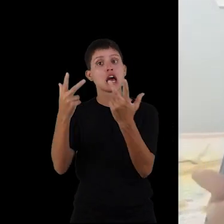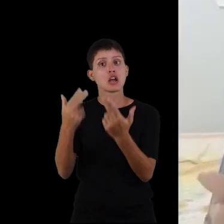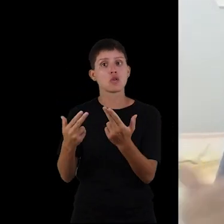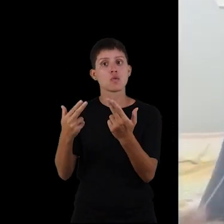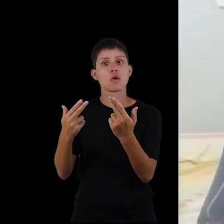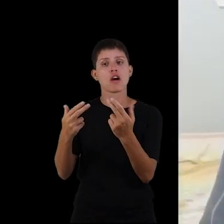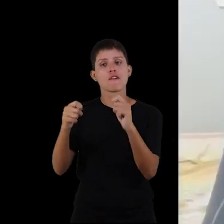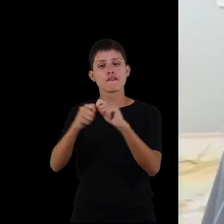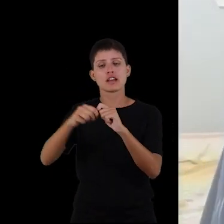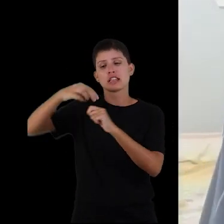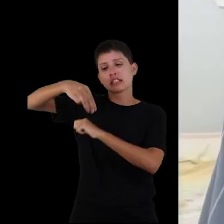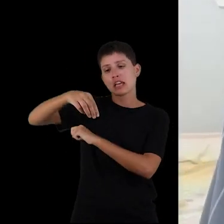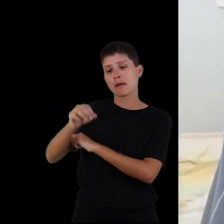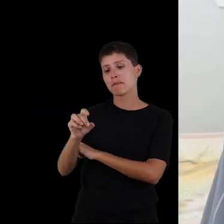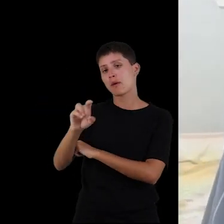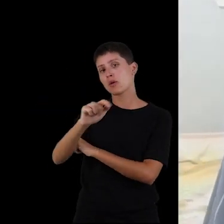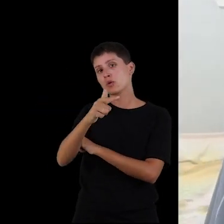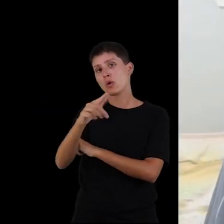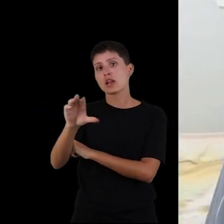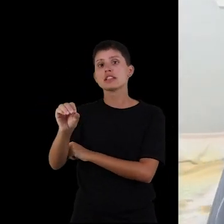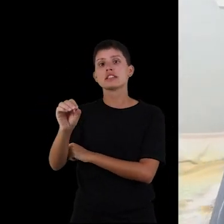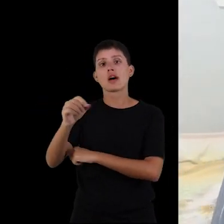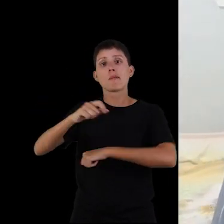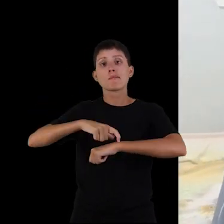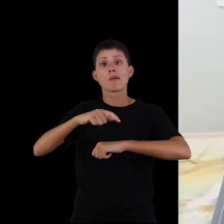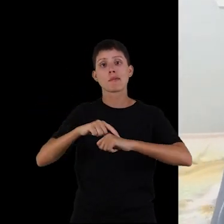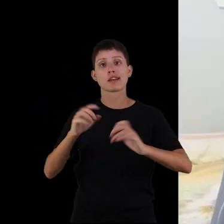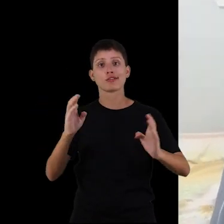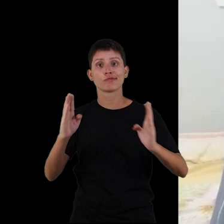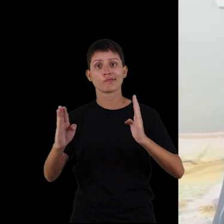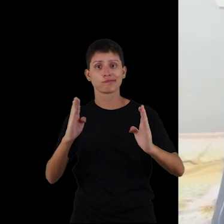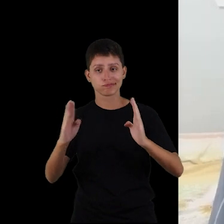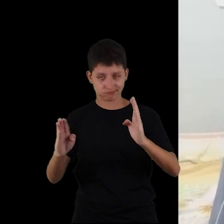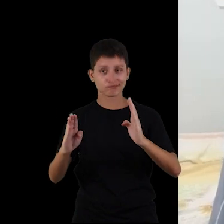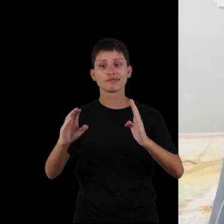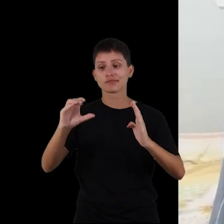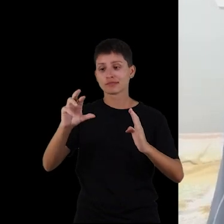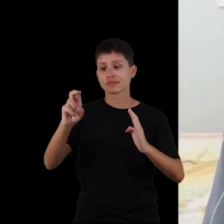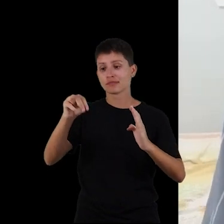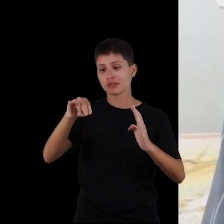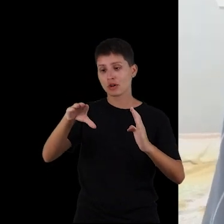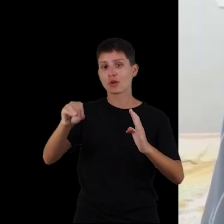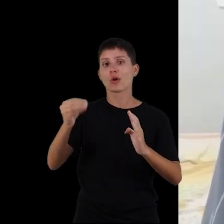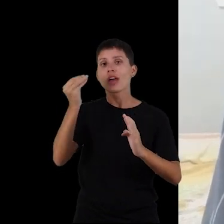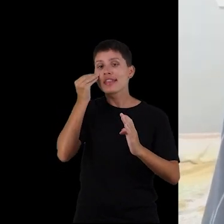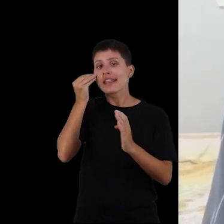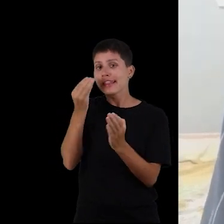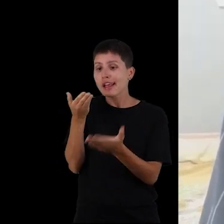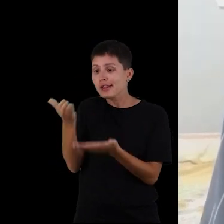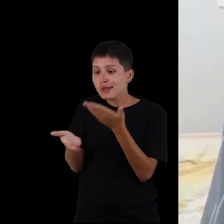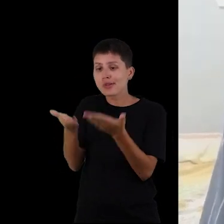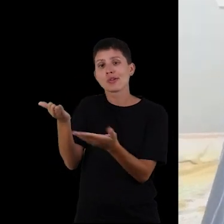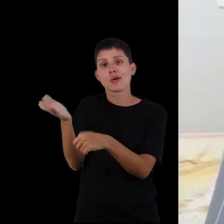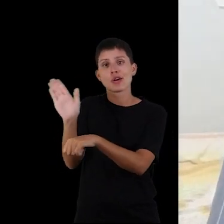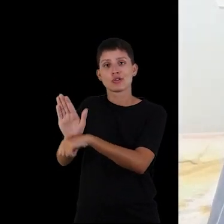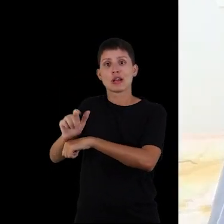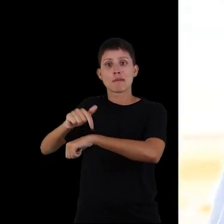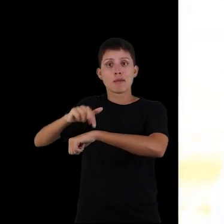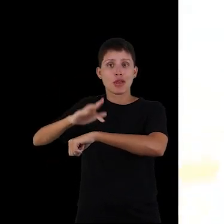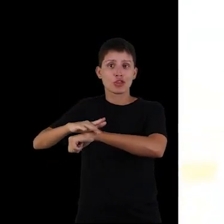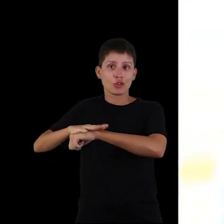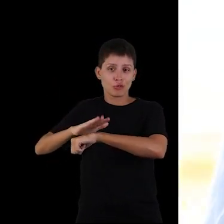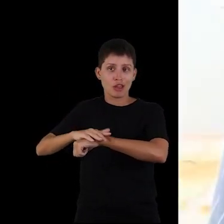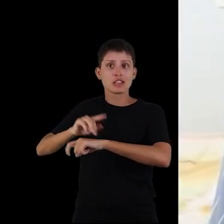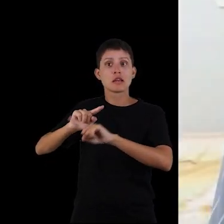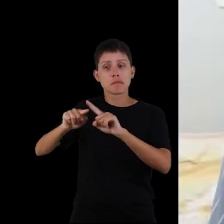causar uma modulação, né, frente ao quadro crônico, visando uma ação também numa fase crônica da doença de